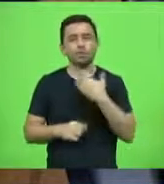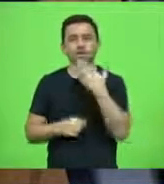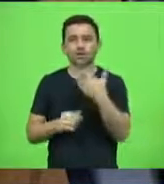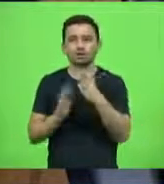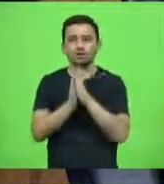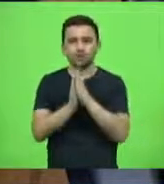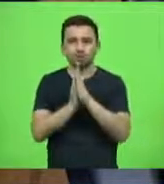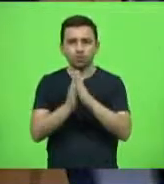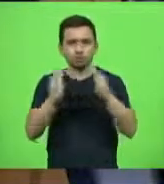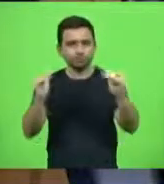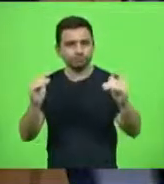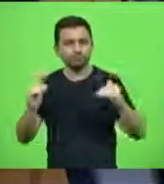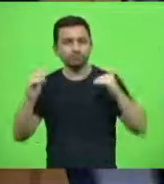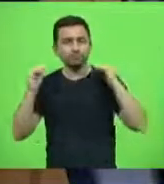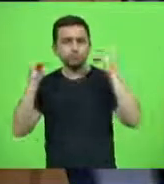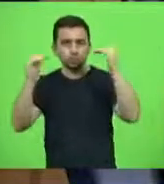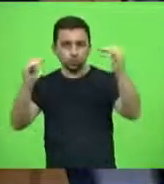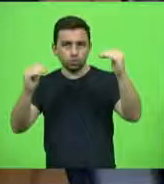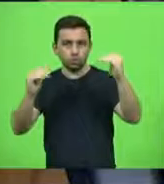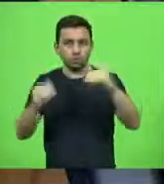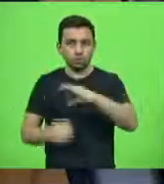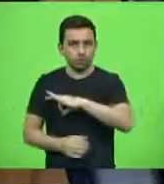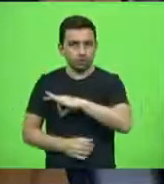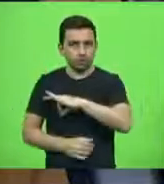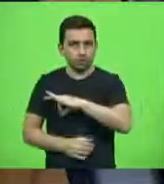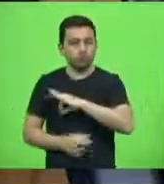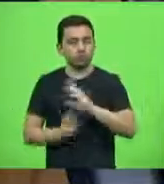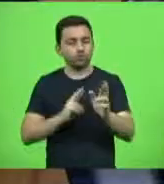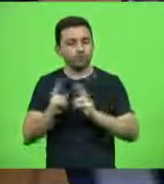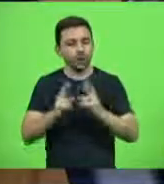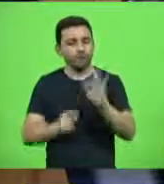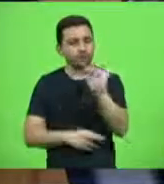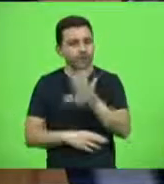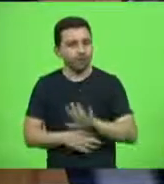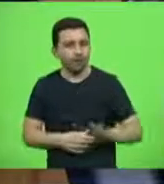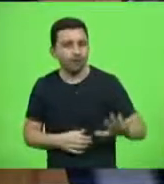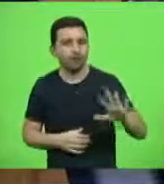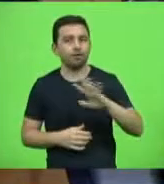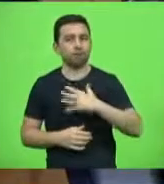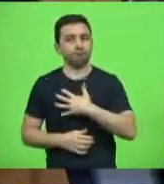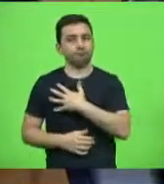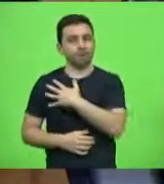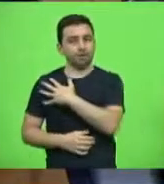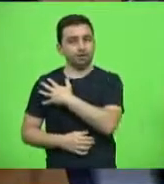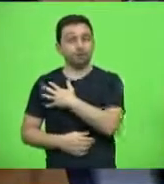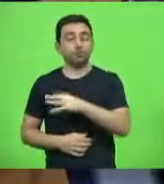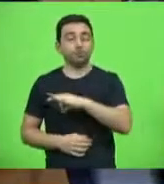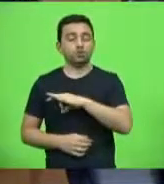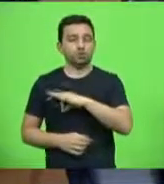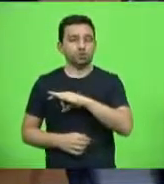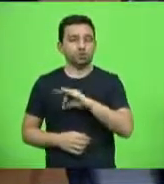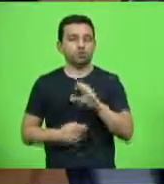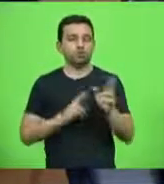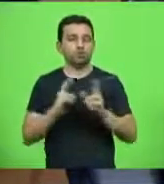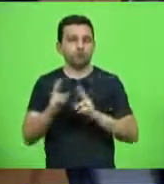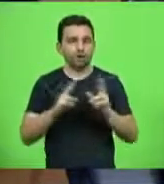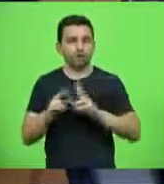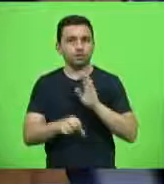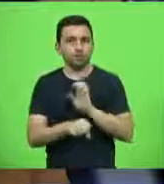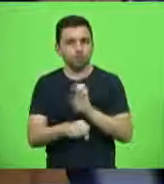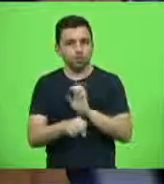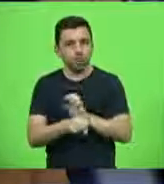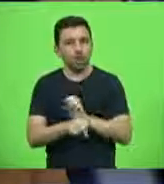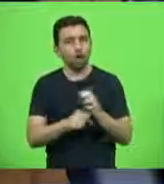ao superintendente da Polícia Rodoviária Federal, o comandante da Polícia Rodoviária Estadual, que nos ajuda em